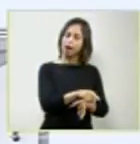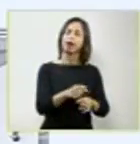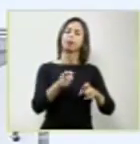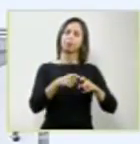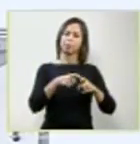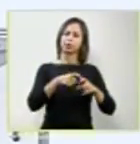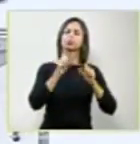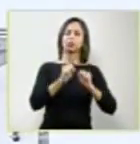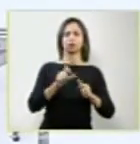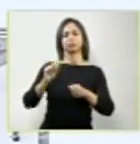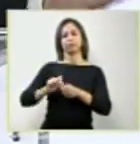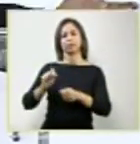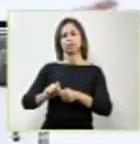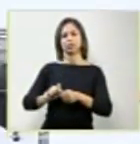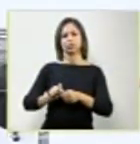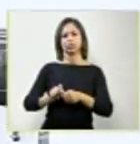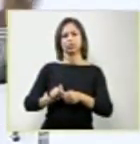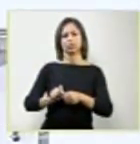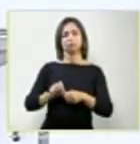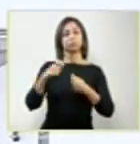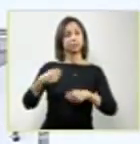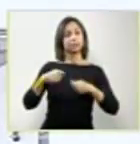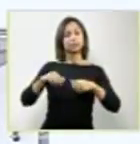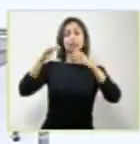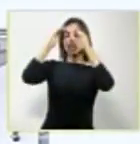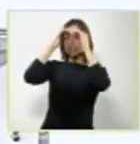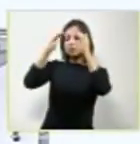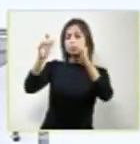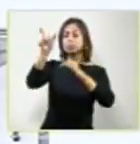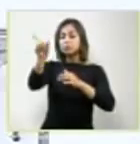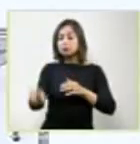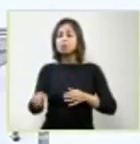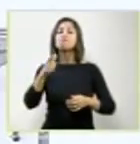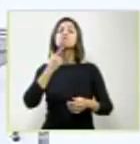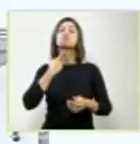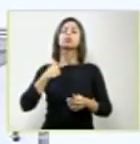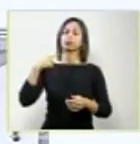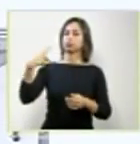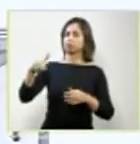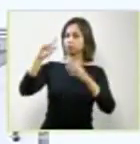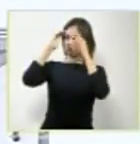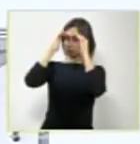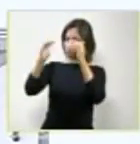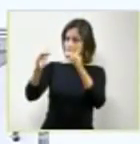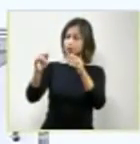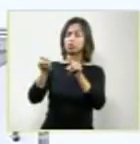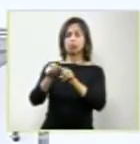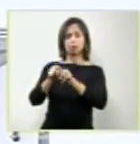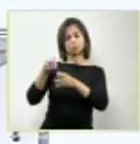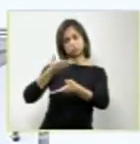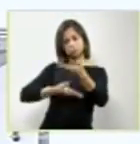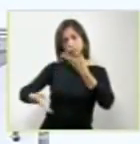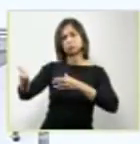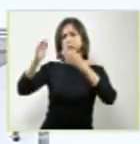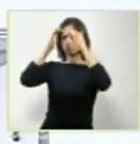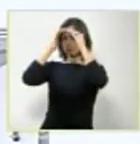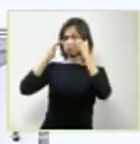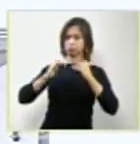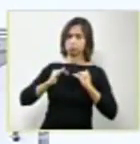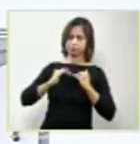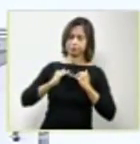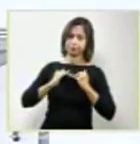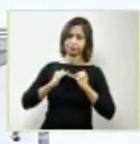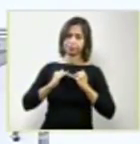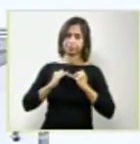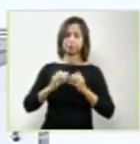consciência. Se respeitamos a autonomia dos pacientes, também queremos ser respeitados em nossa autonomia.